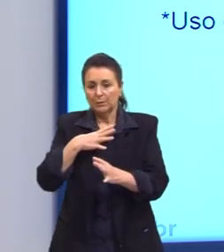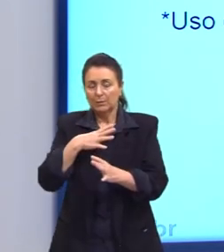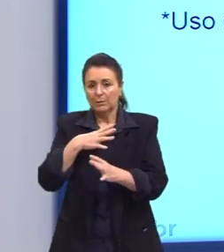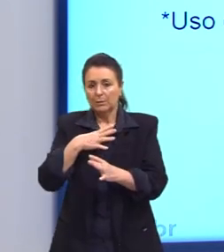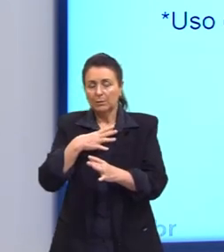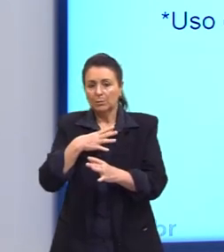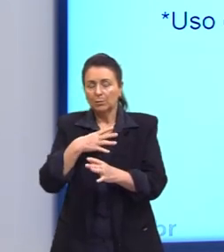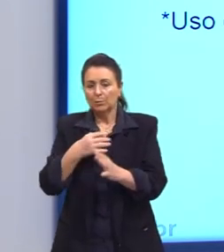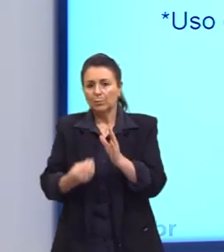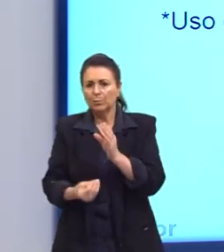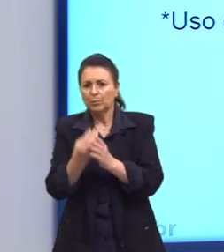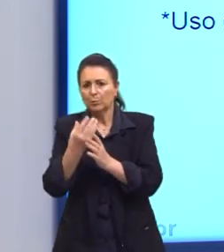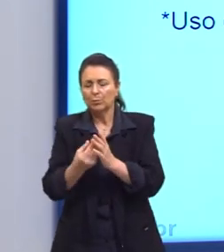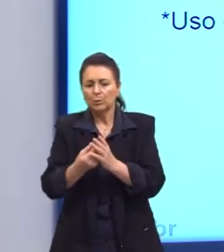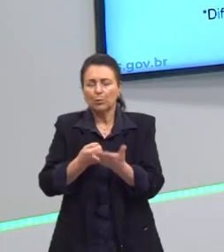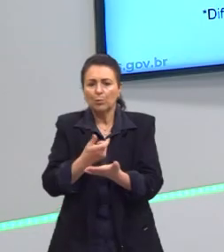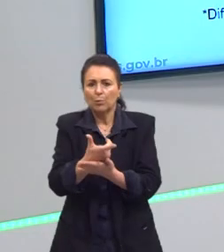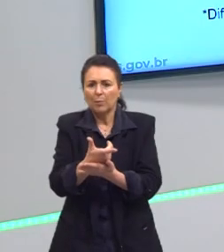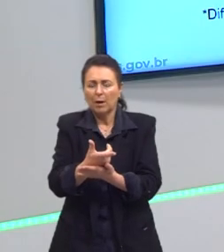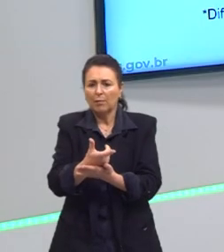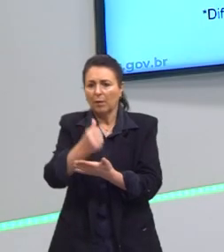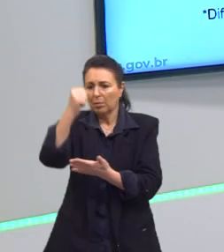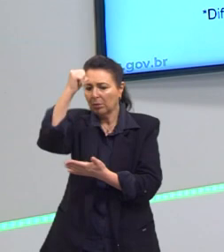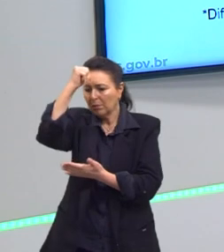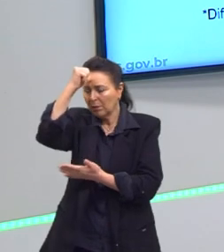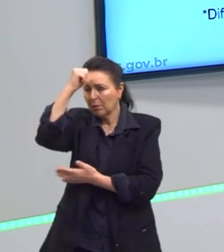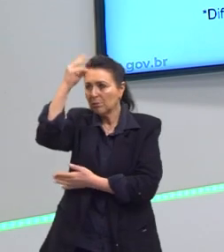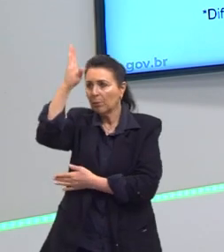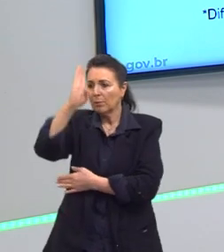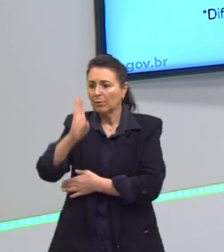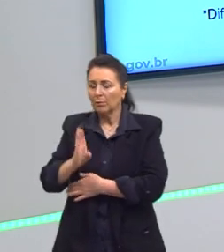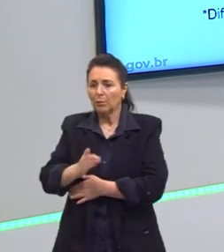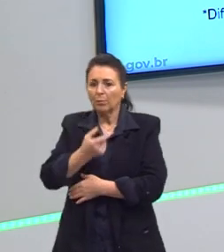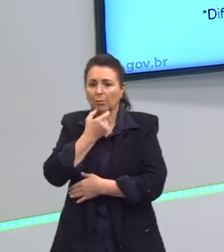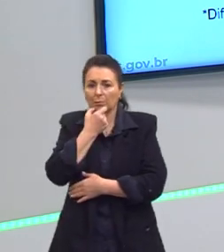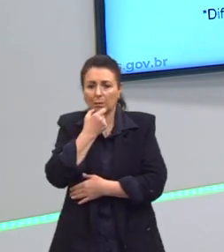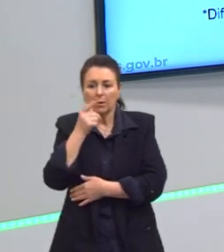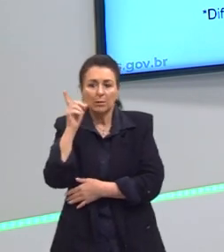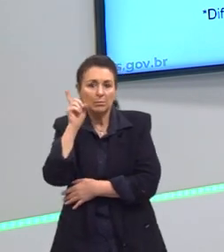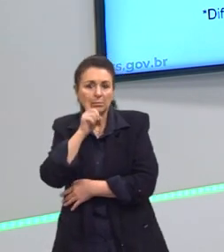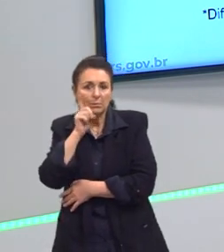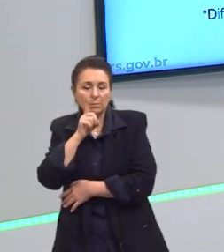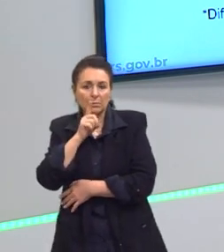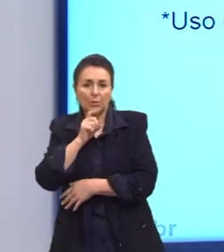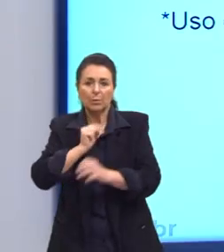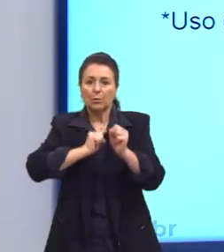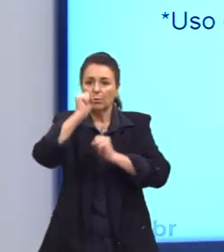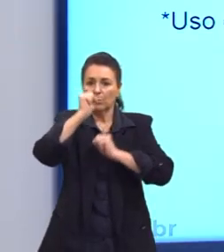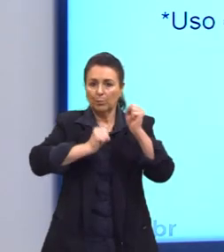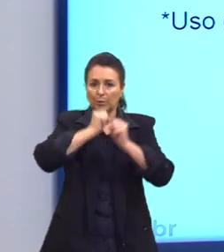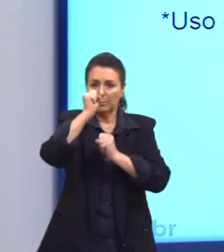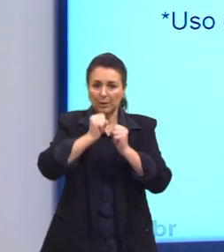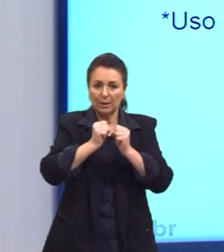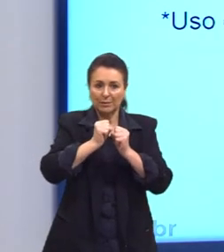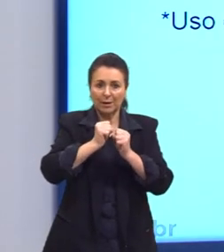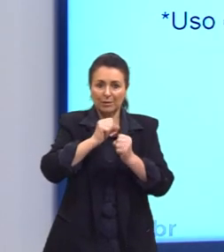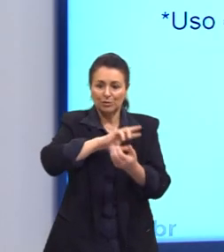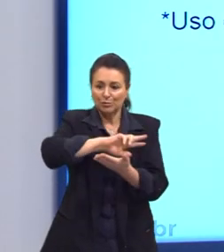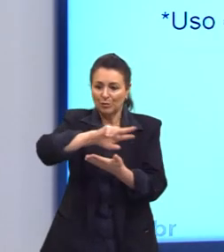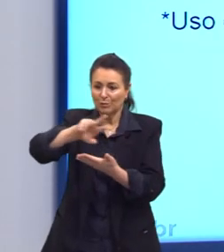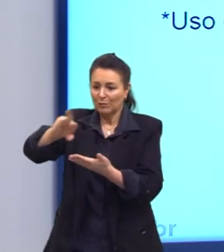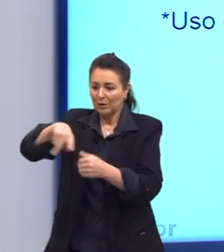um produto que nós comprarmos na Índia, no Brasil, na Inglaterra, nos Estados Unidos, de uma empresa transnacional, ele,